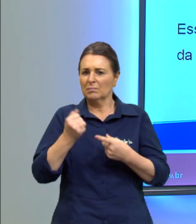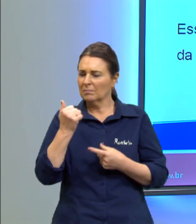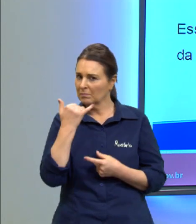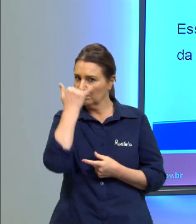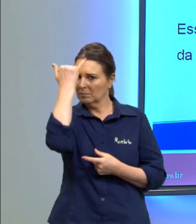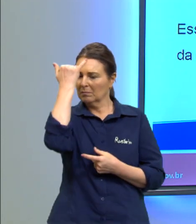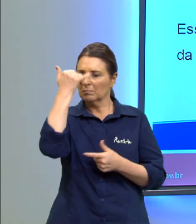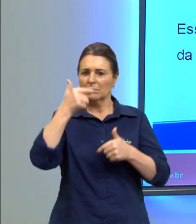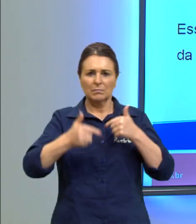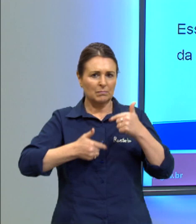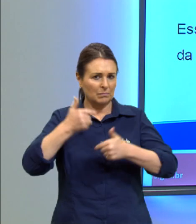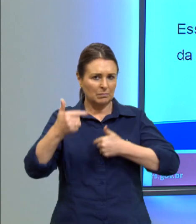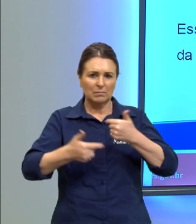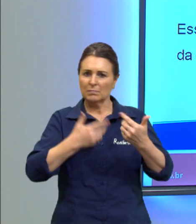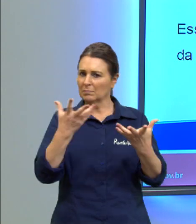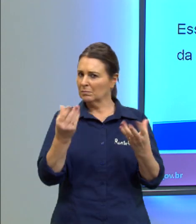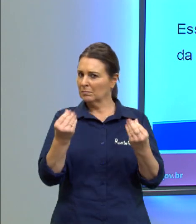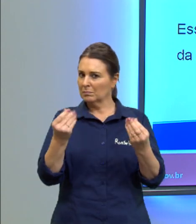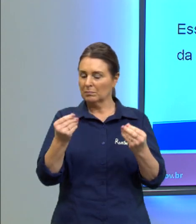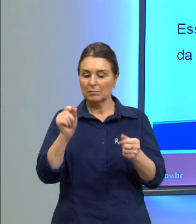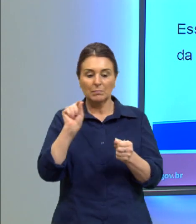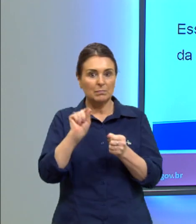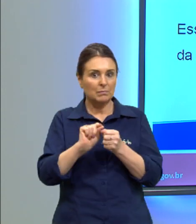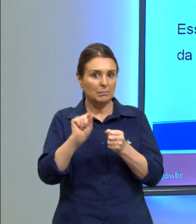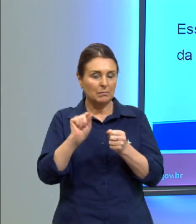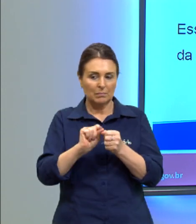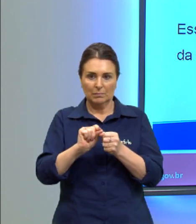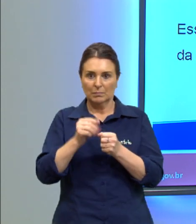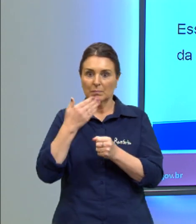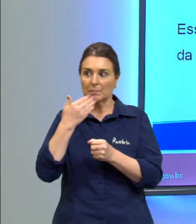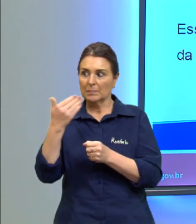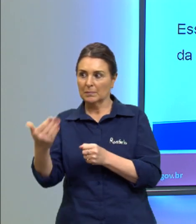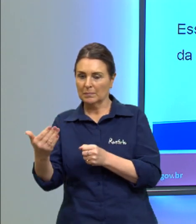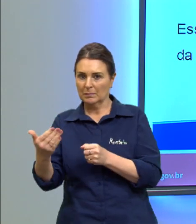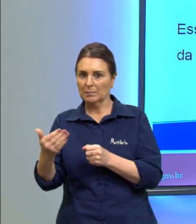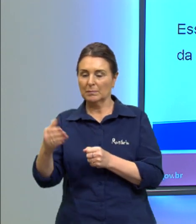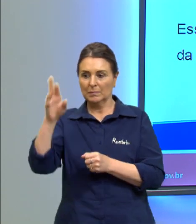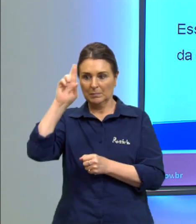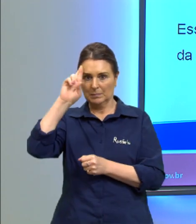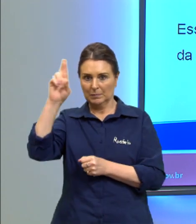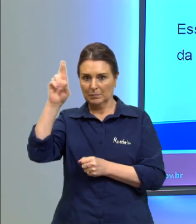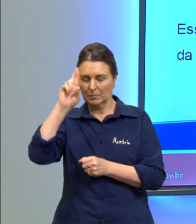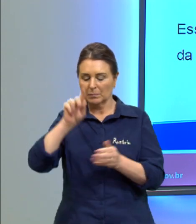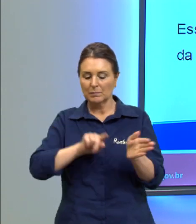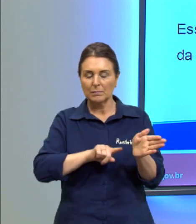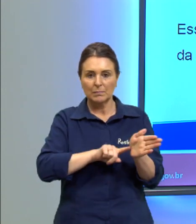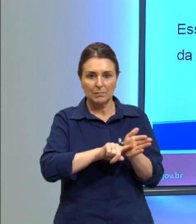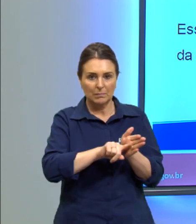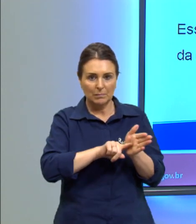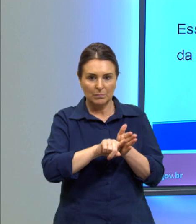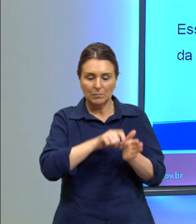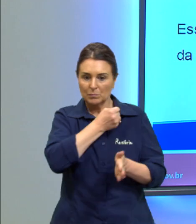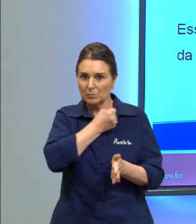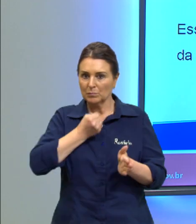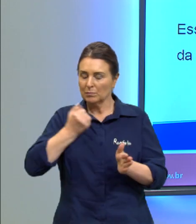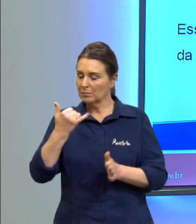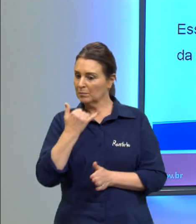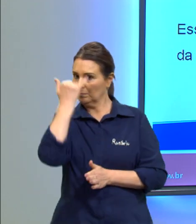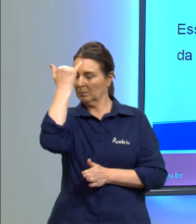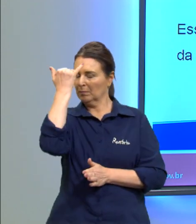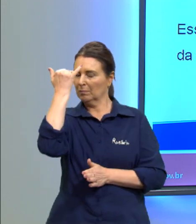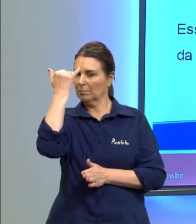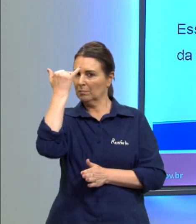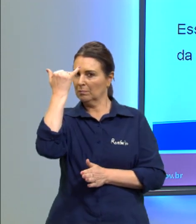trabalho ocorridos fez a pedido da diretoria uma pesquisa do número de acidentes